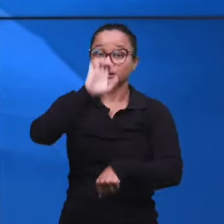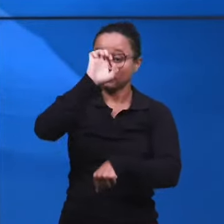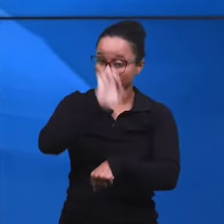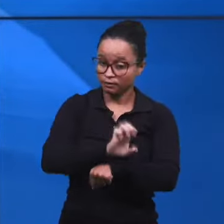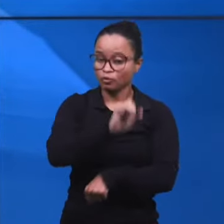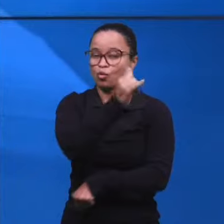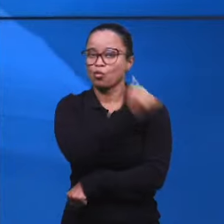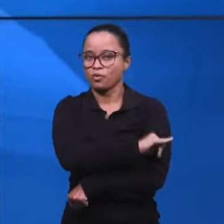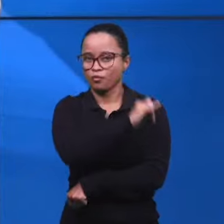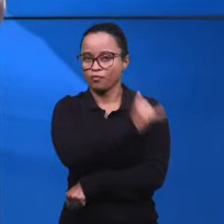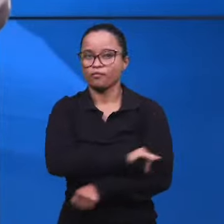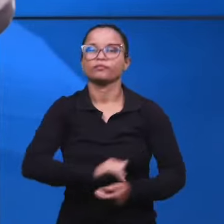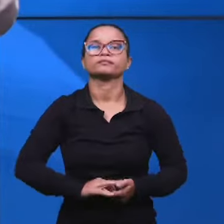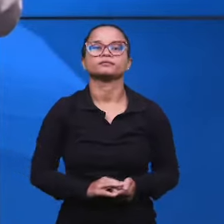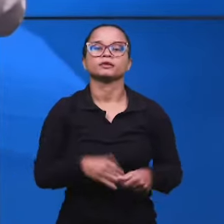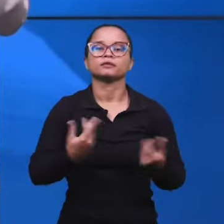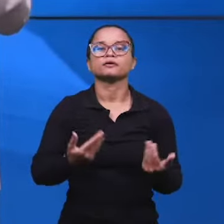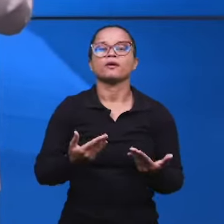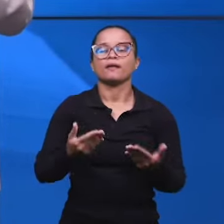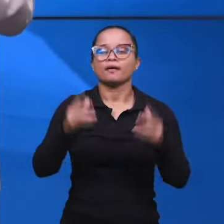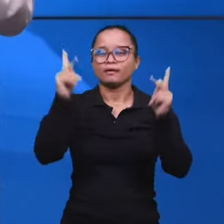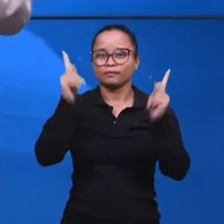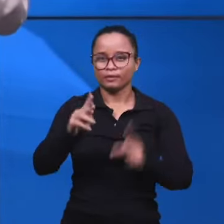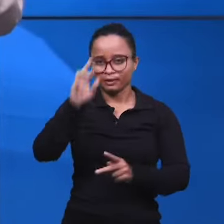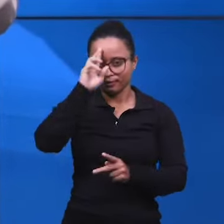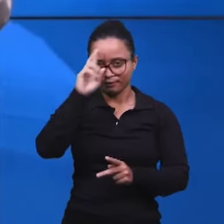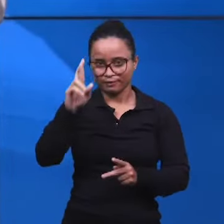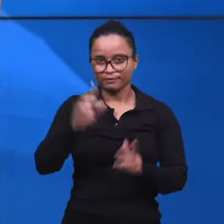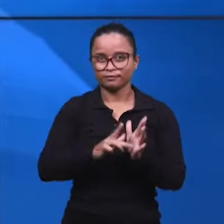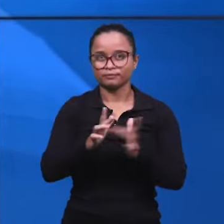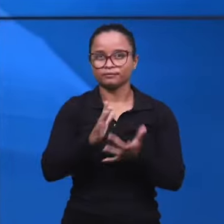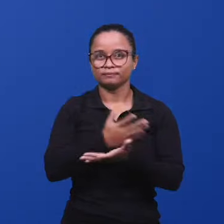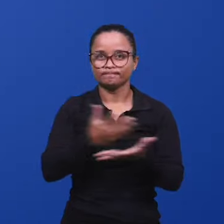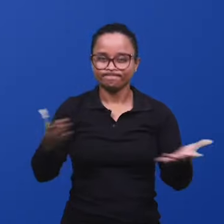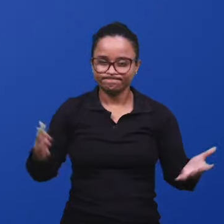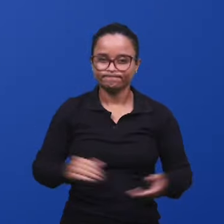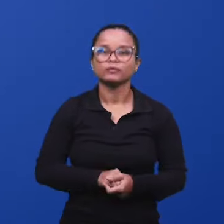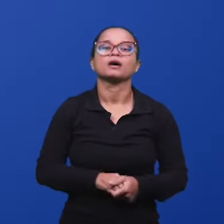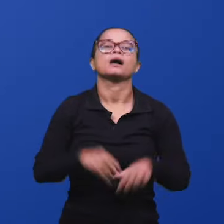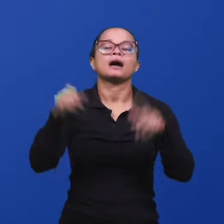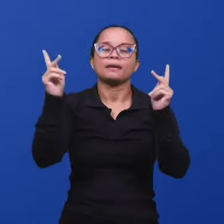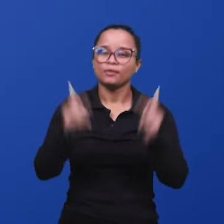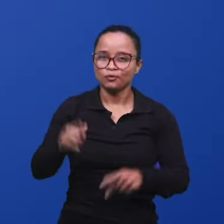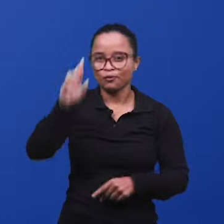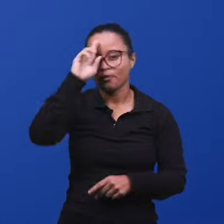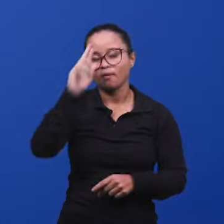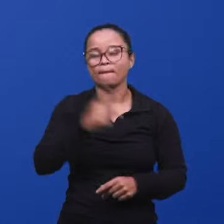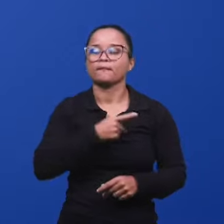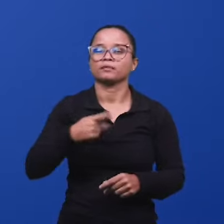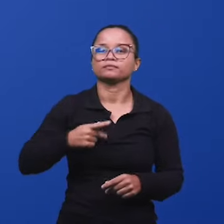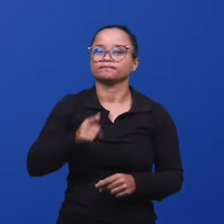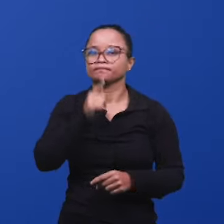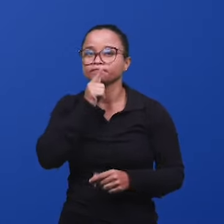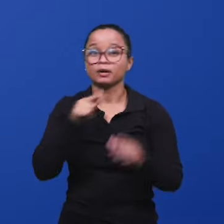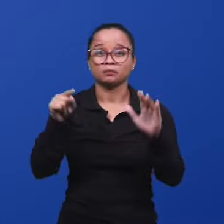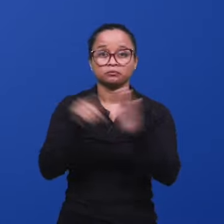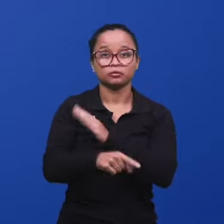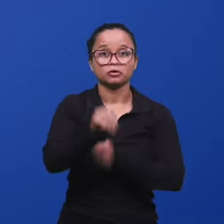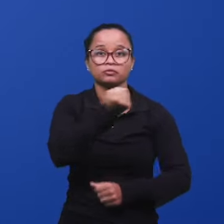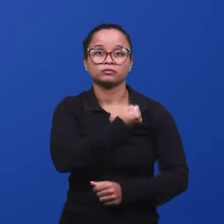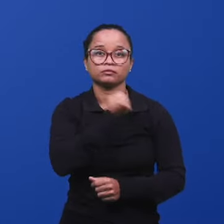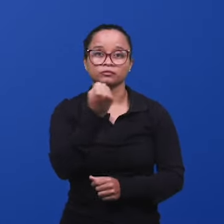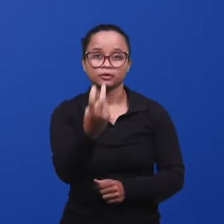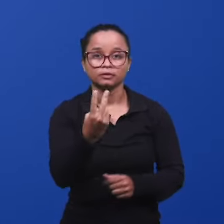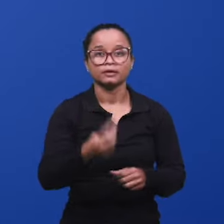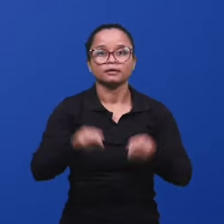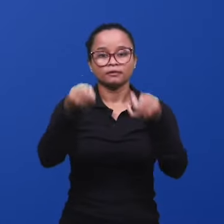do estado do Rio de Janeiro. Vitória, a paz do senhor, irmã, seja muito bem-vinda. A paz do senhor, pastor Gilson. Na pergunta 2, nós podemos